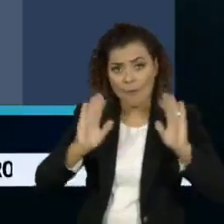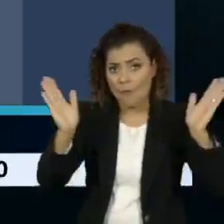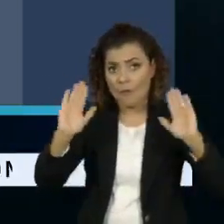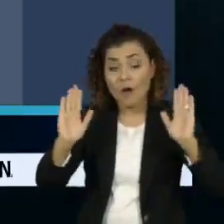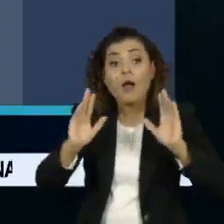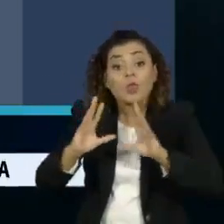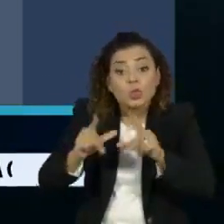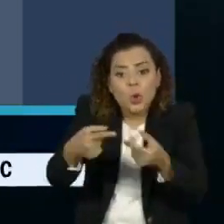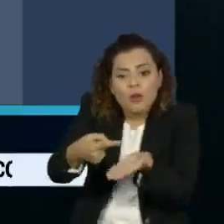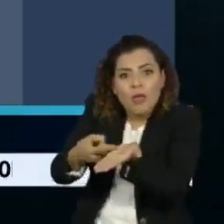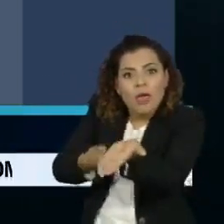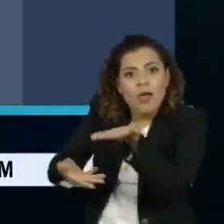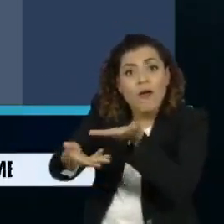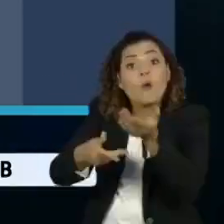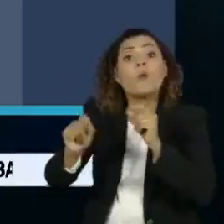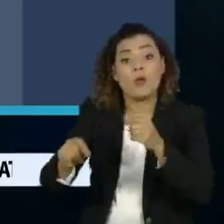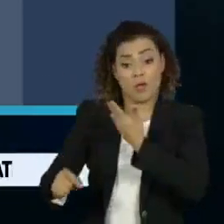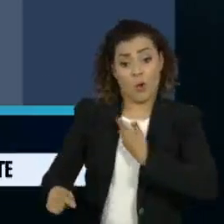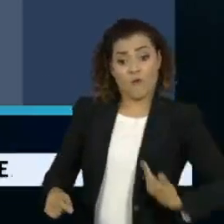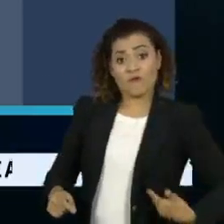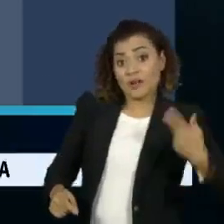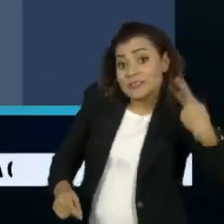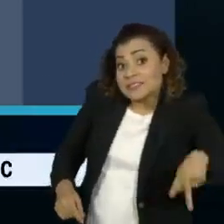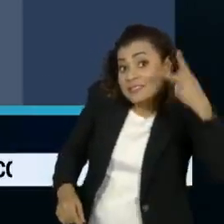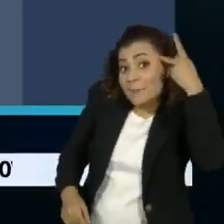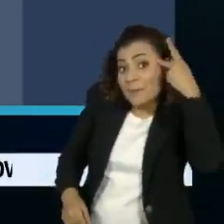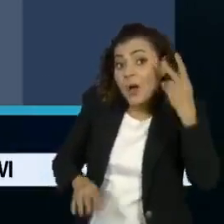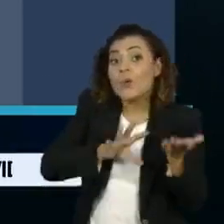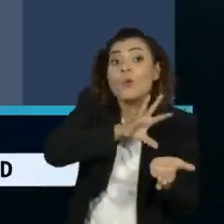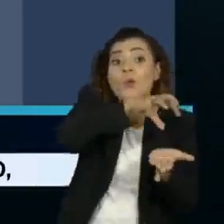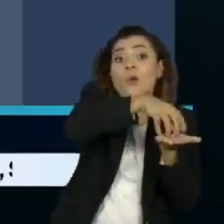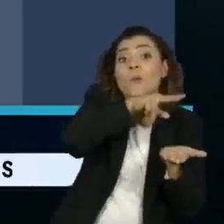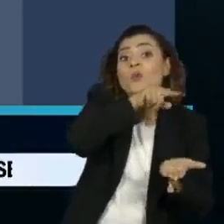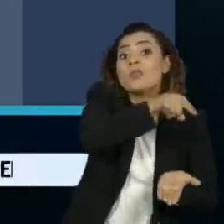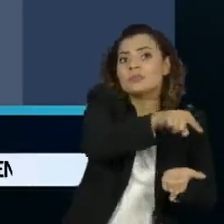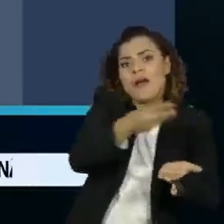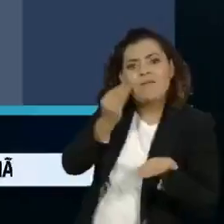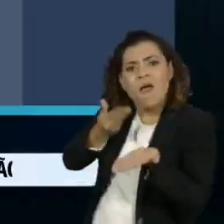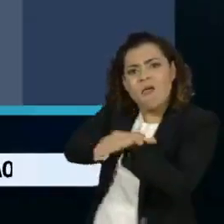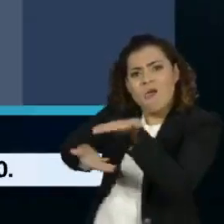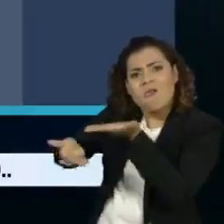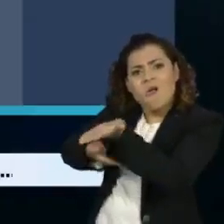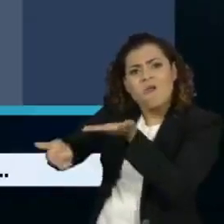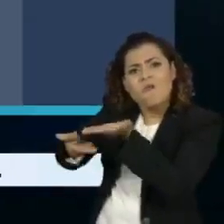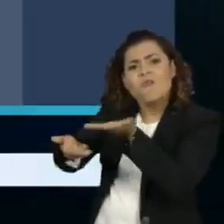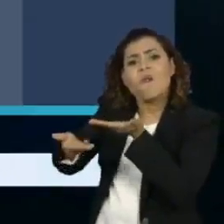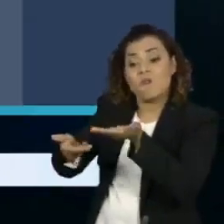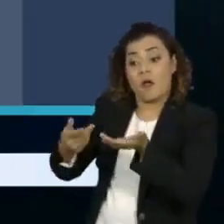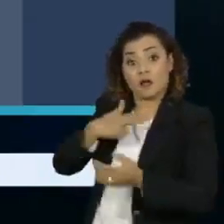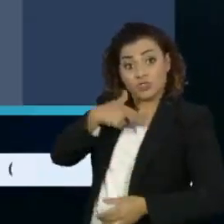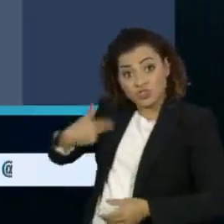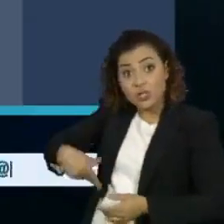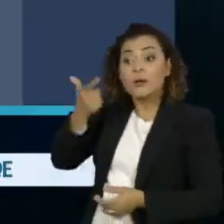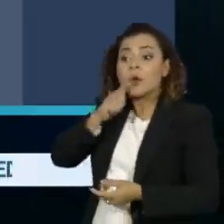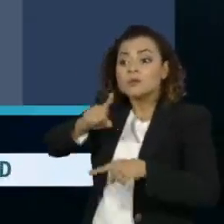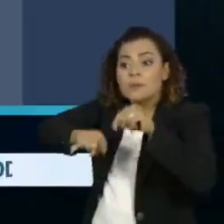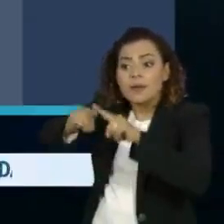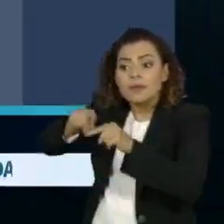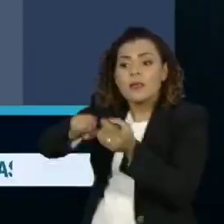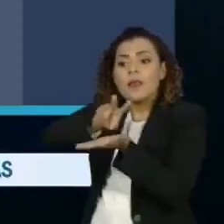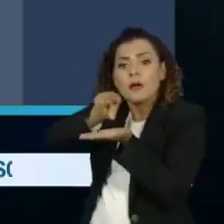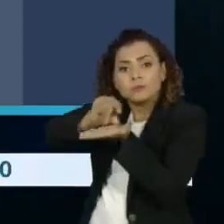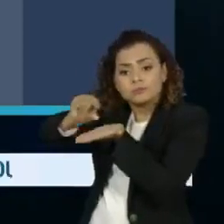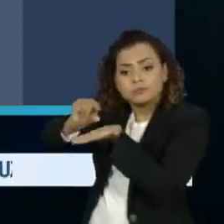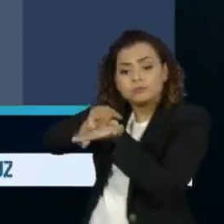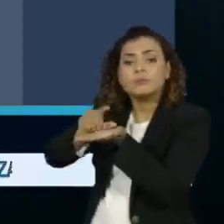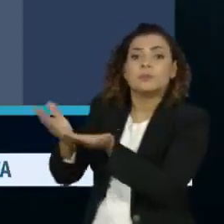e que toda a negociação foi realizada por ele e pelo Instituto Butantan, que vem negociando com os chineses a importação de vacinas e insumos